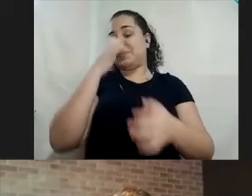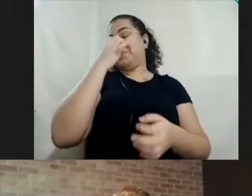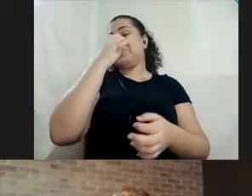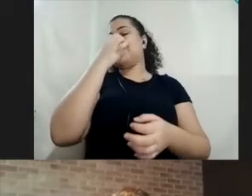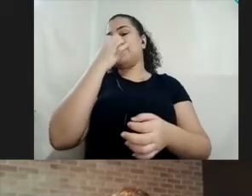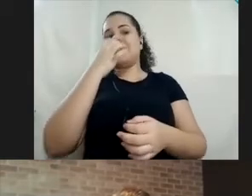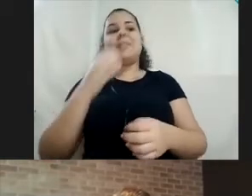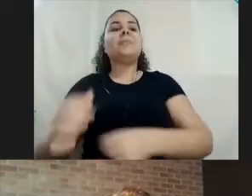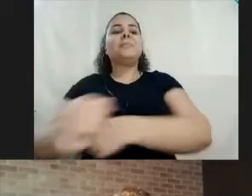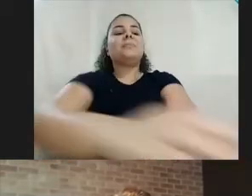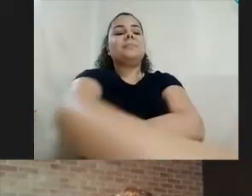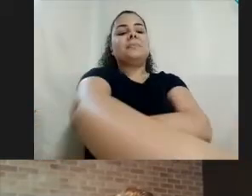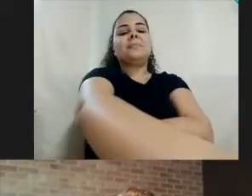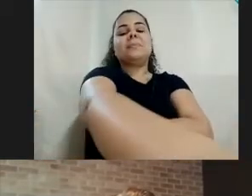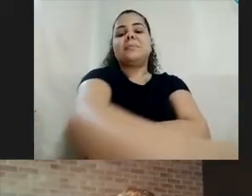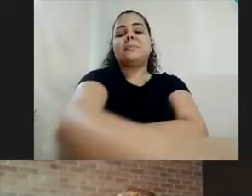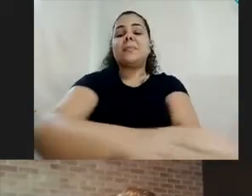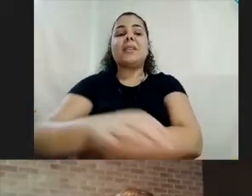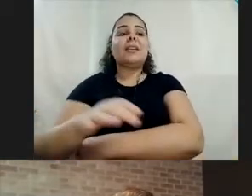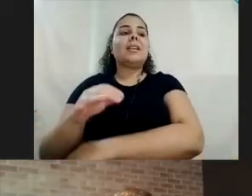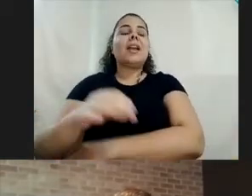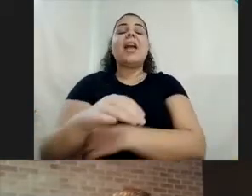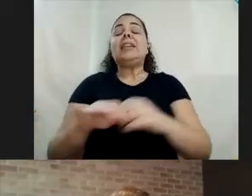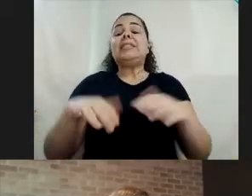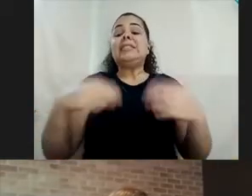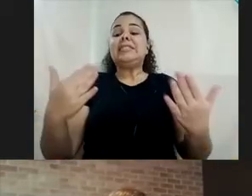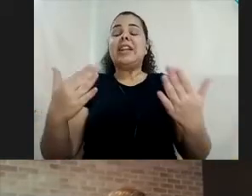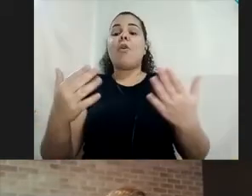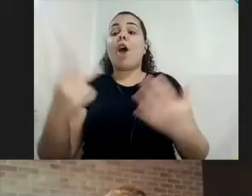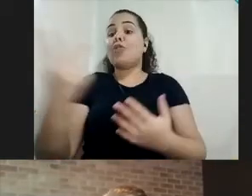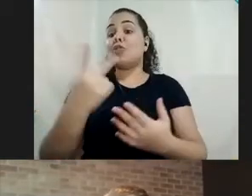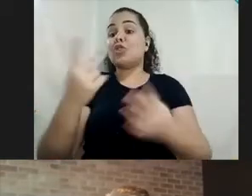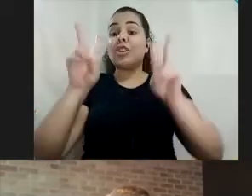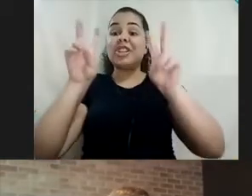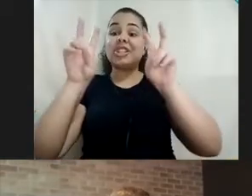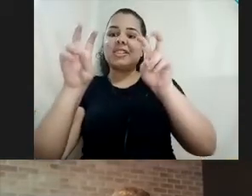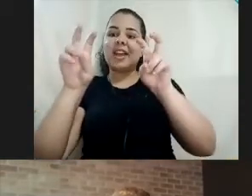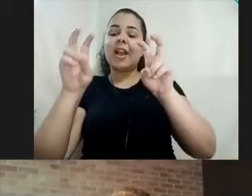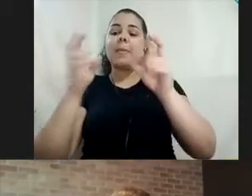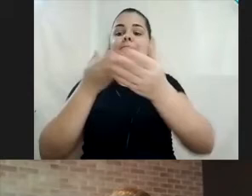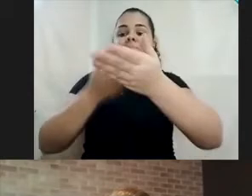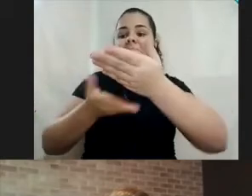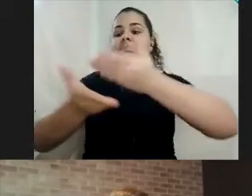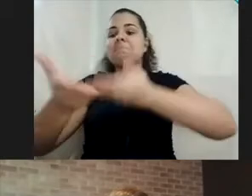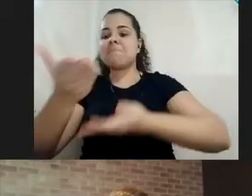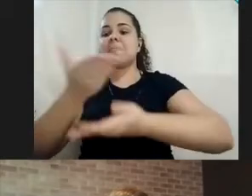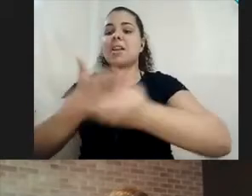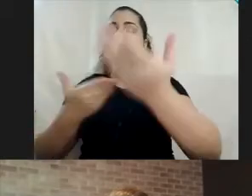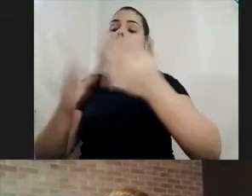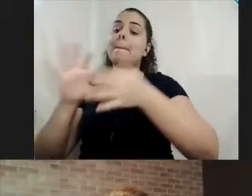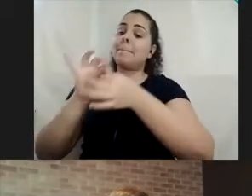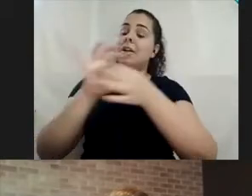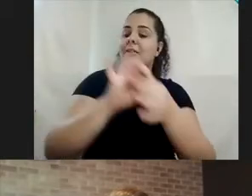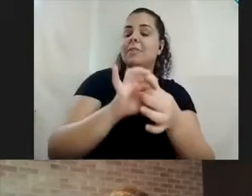meu também complementa o seu. Então, acaba que todas elas se comunicam, né? Interagem, tanto a comunicação alternativa, a